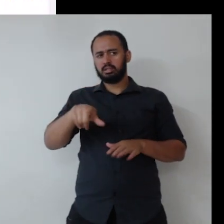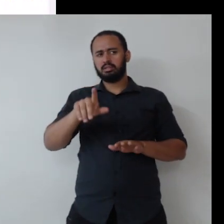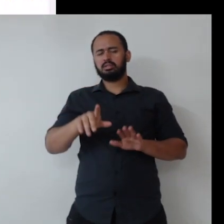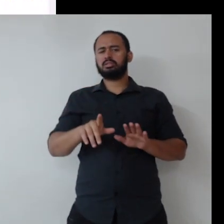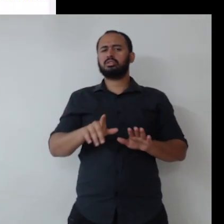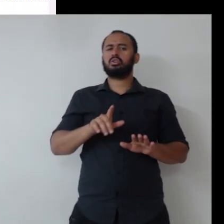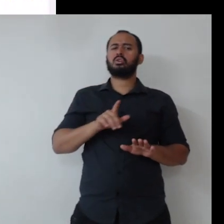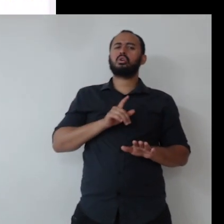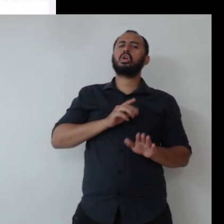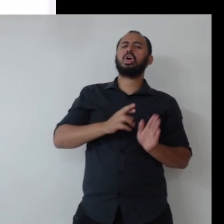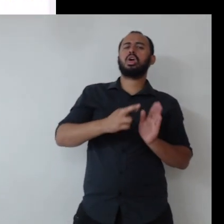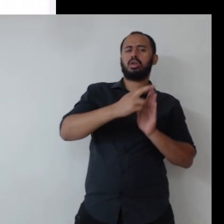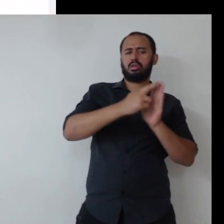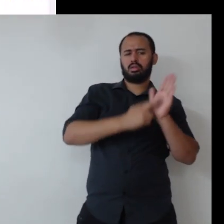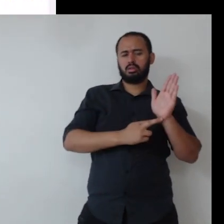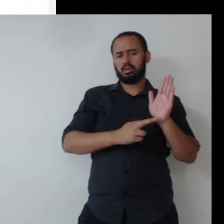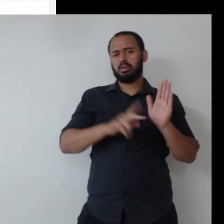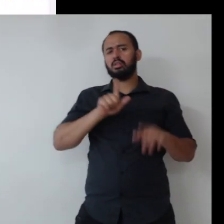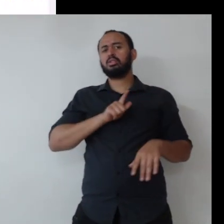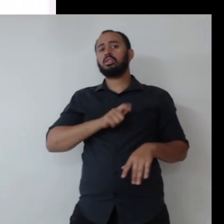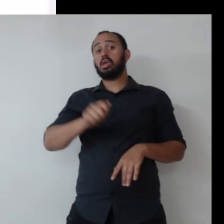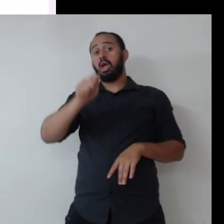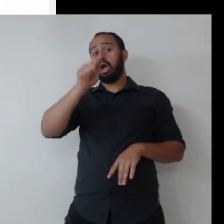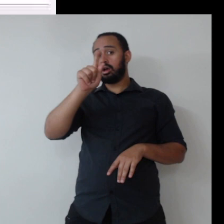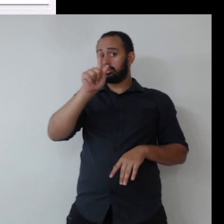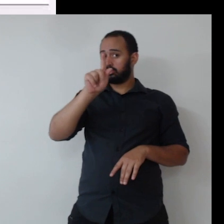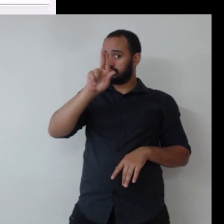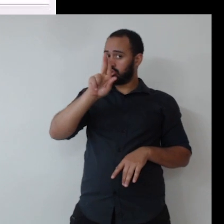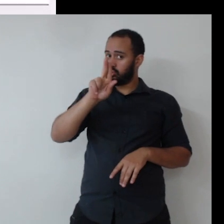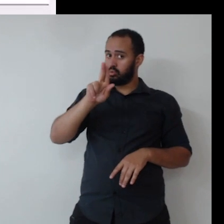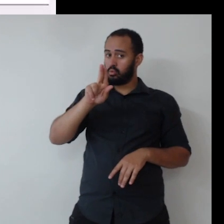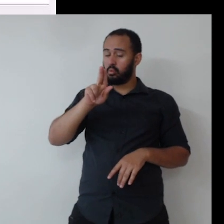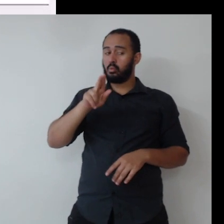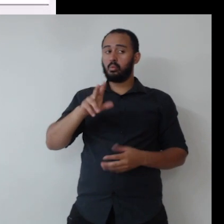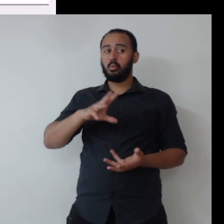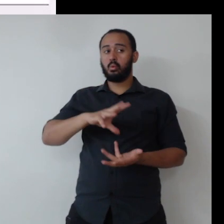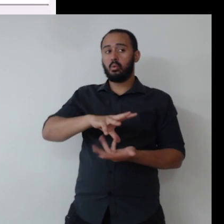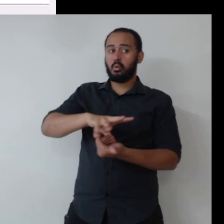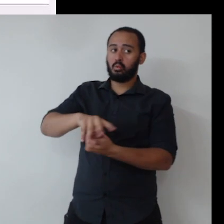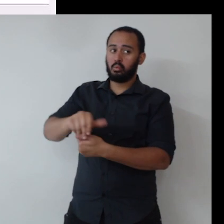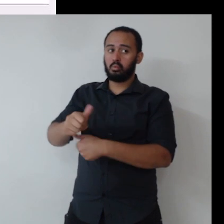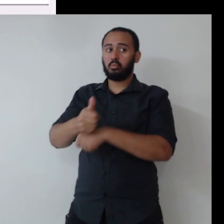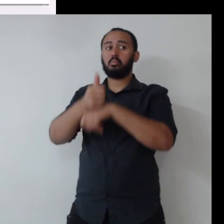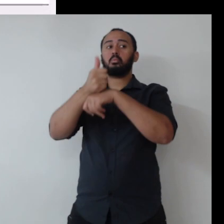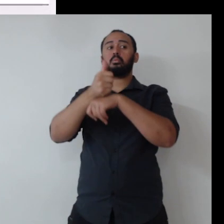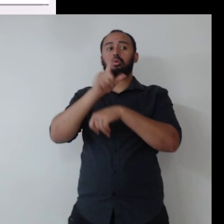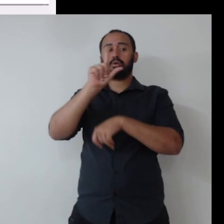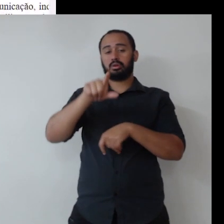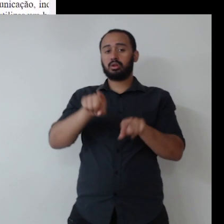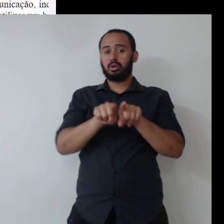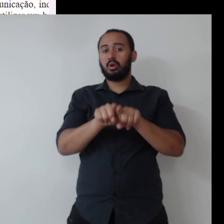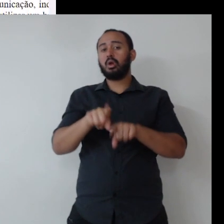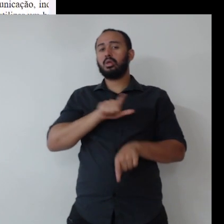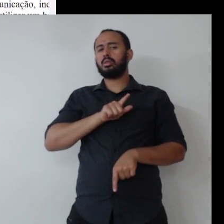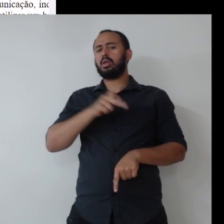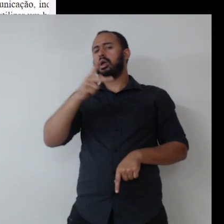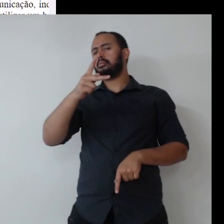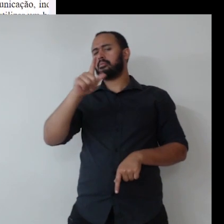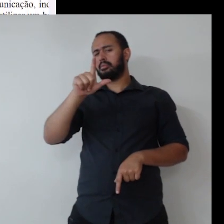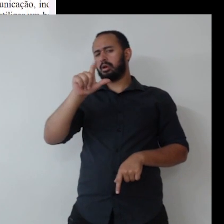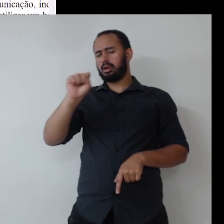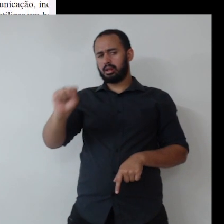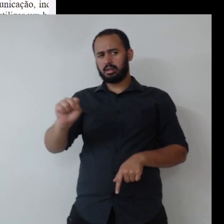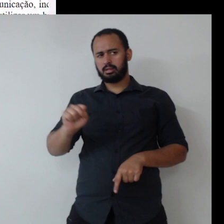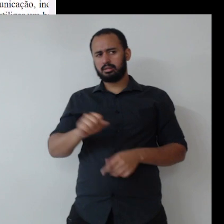E normativos, né? Tem o guia da AGU, tem o plano de logística sustentável da Justiça Federal, que o nosso próprio PLS aqui. É